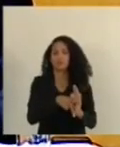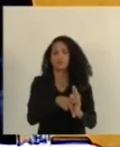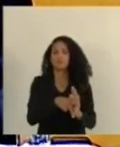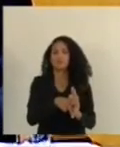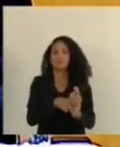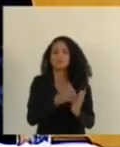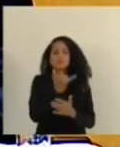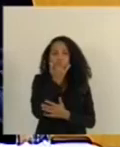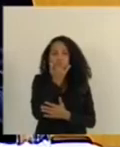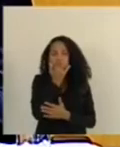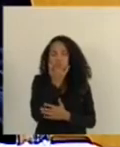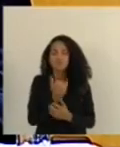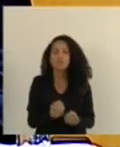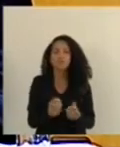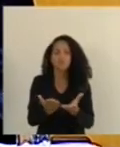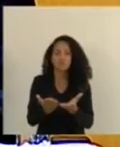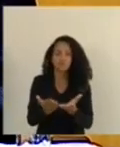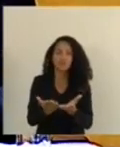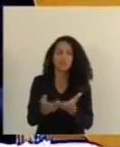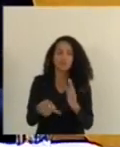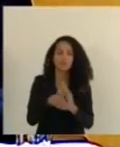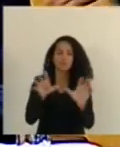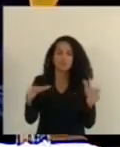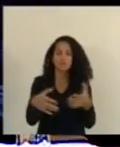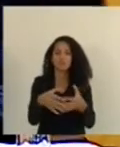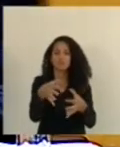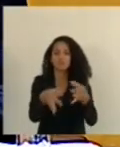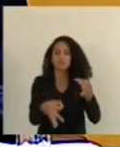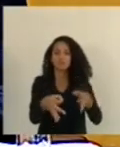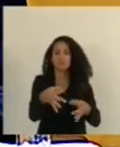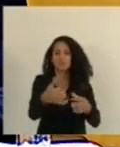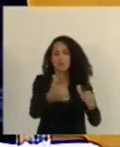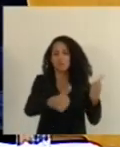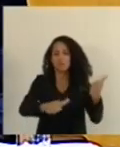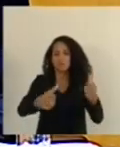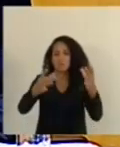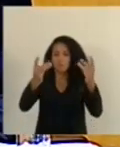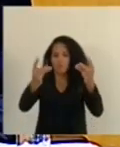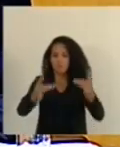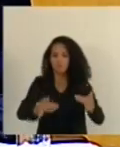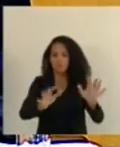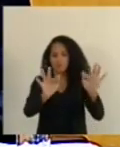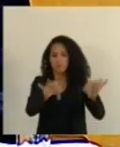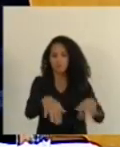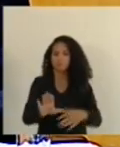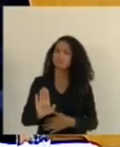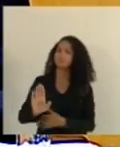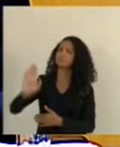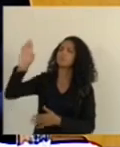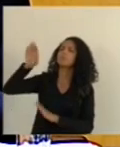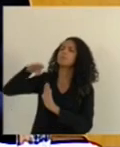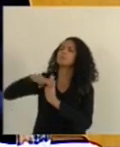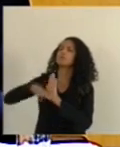desculpa, a comissão de justiça para redação final. Presidente, pela ordem.